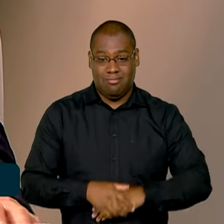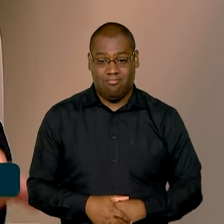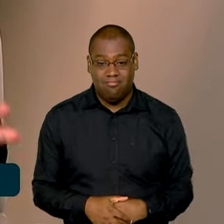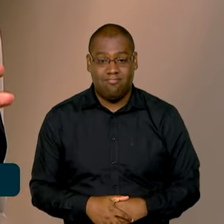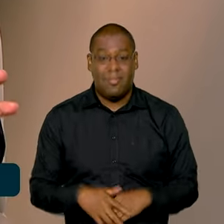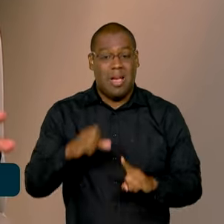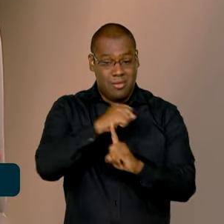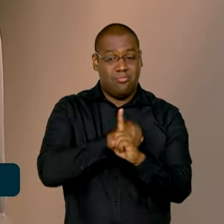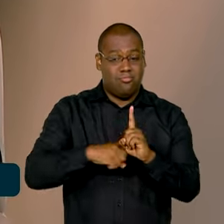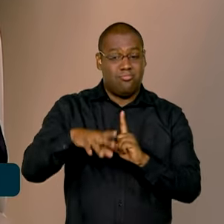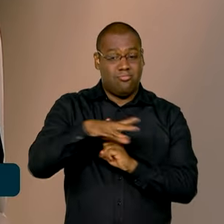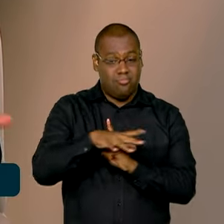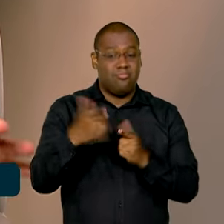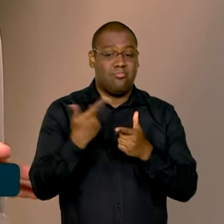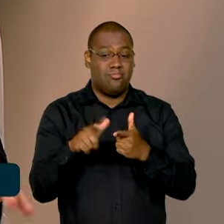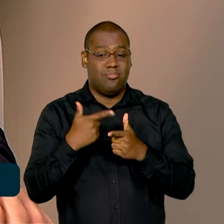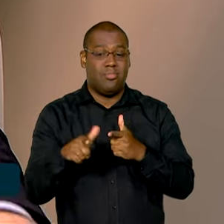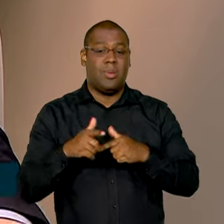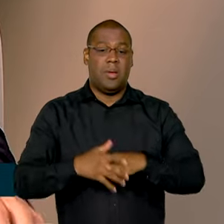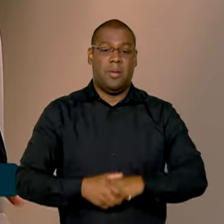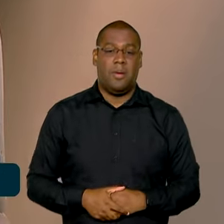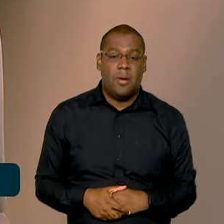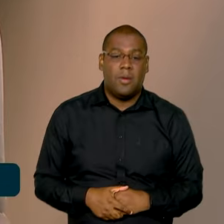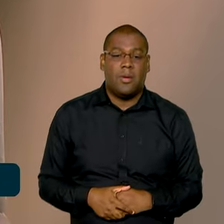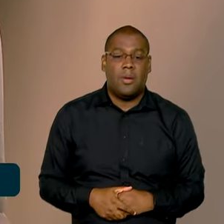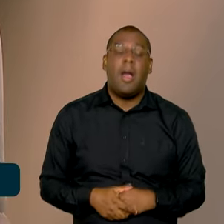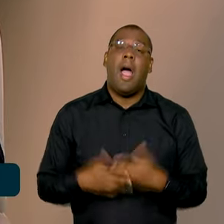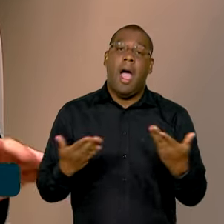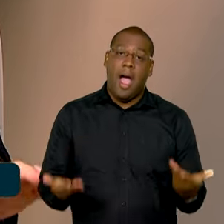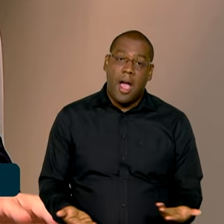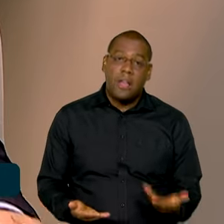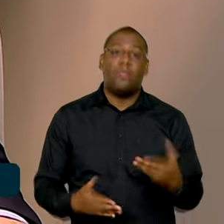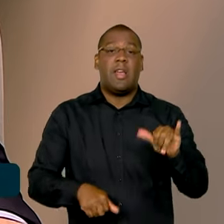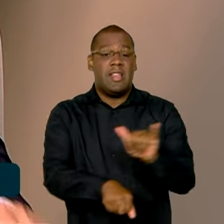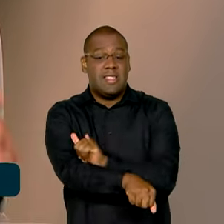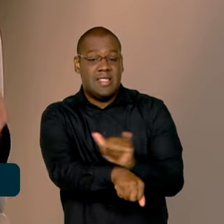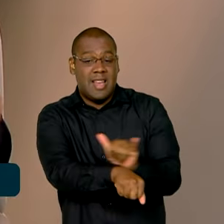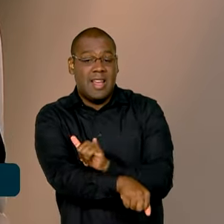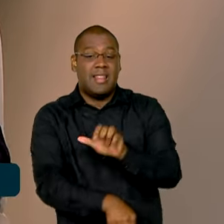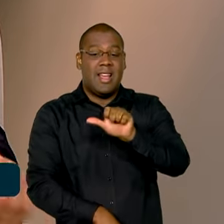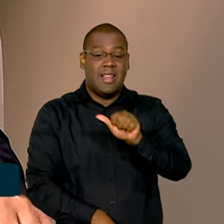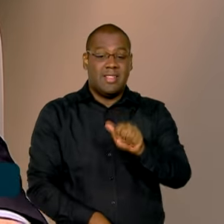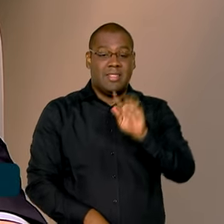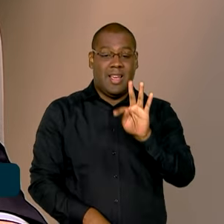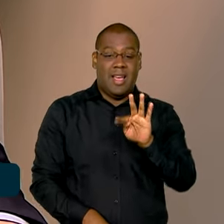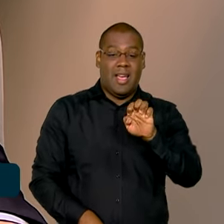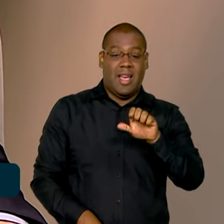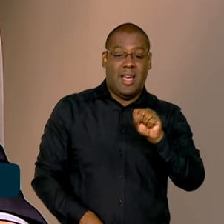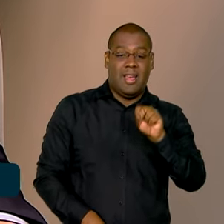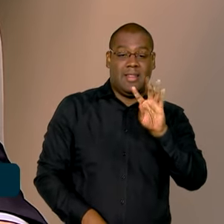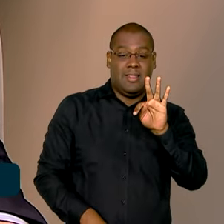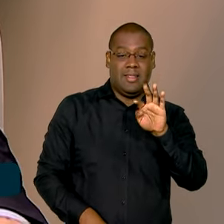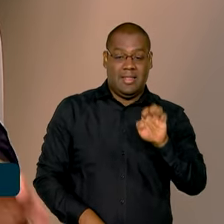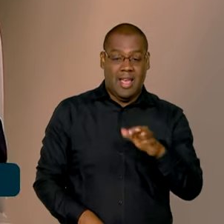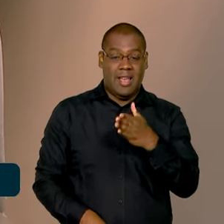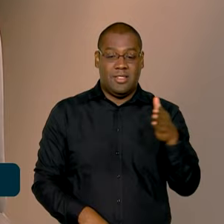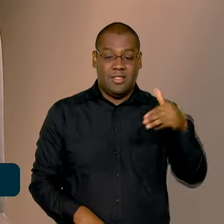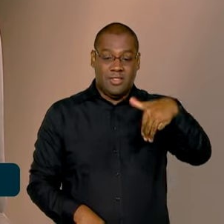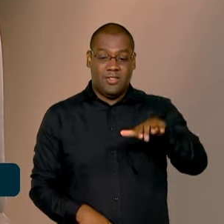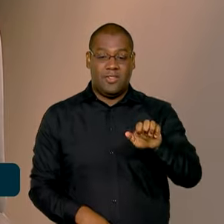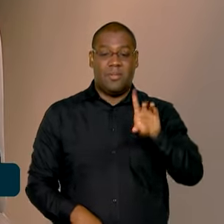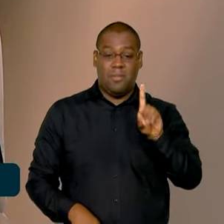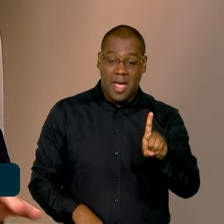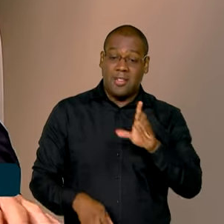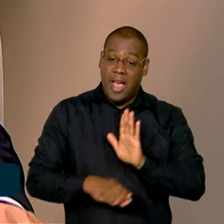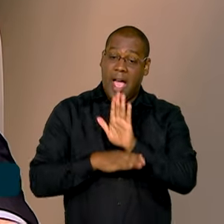E isso se resolveu em boa parte. O ateste médio é um dos maiores responsáveis por essa queda no tempo de atendimento. E nós